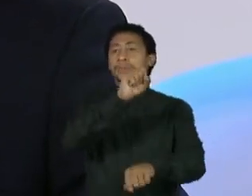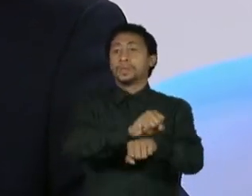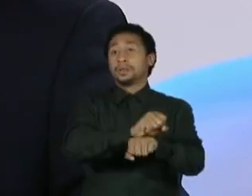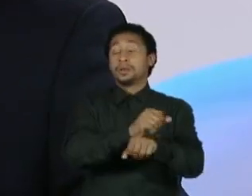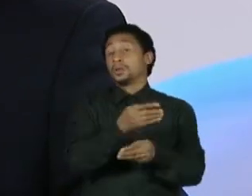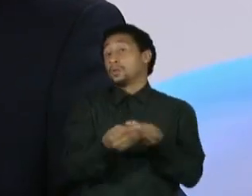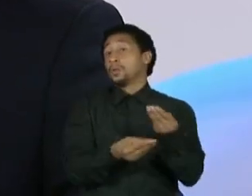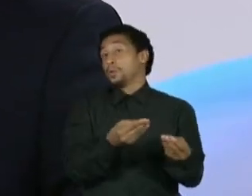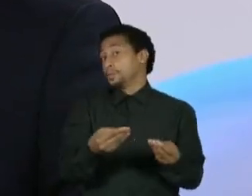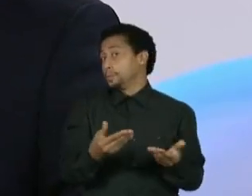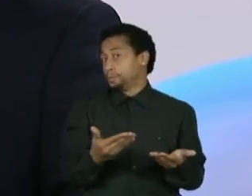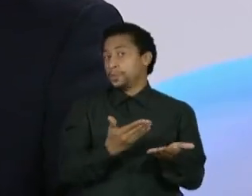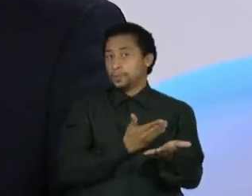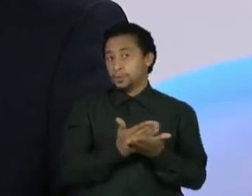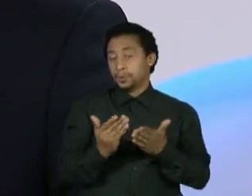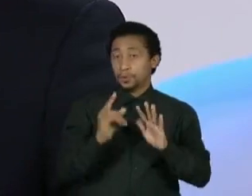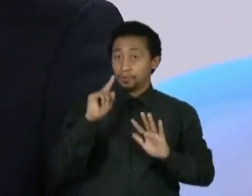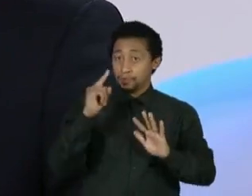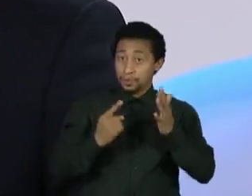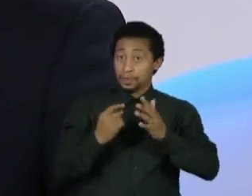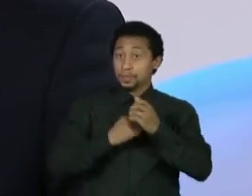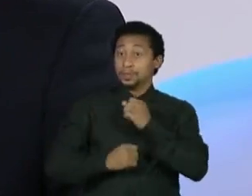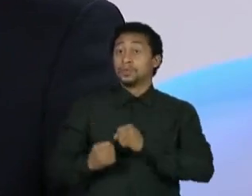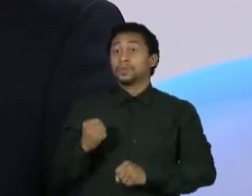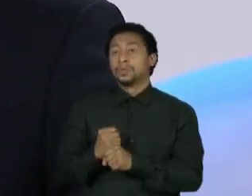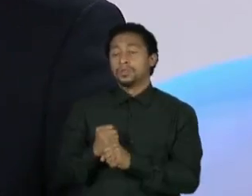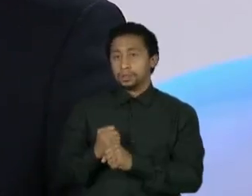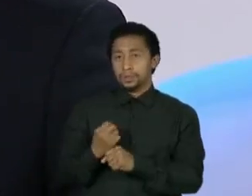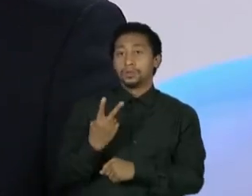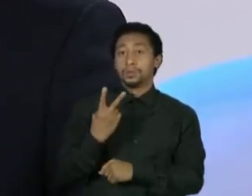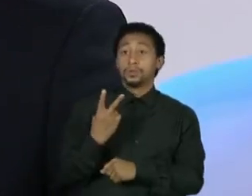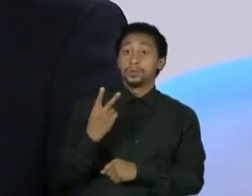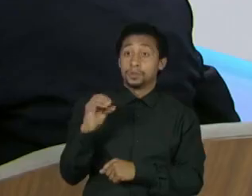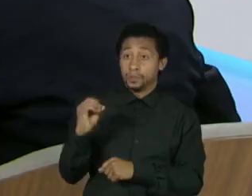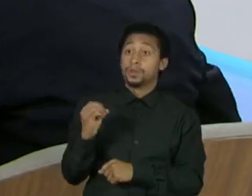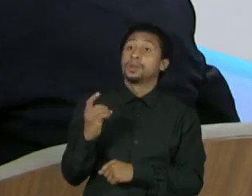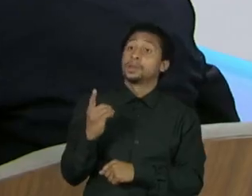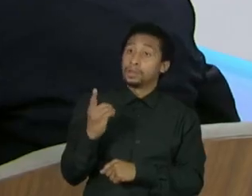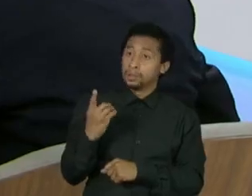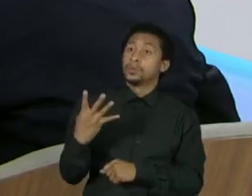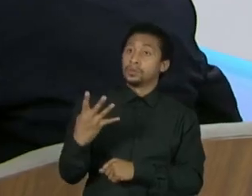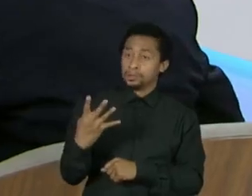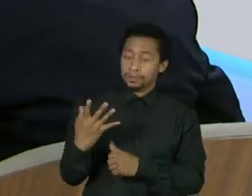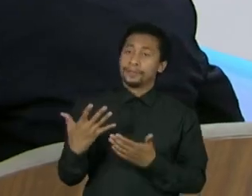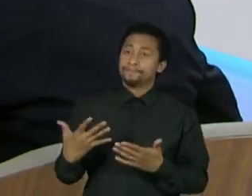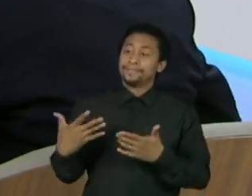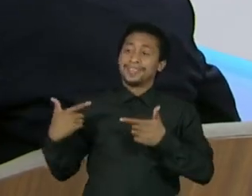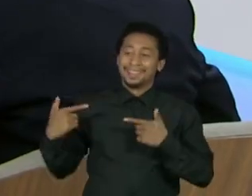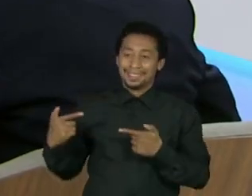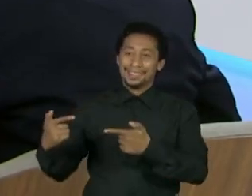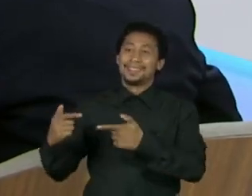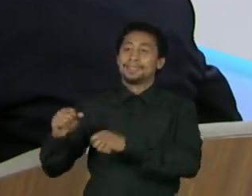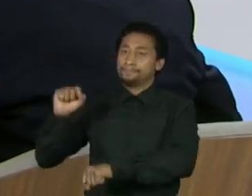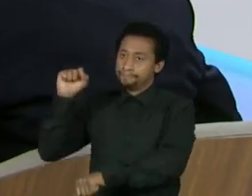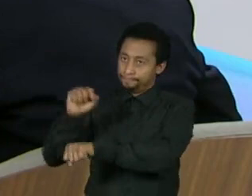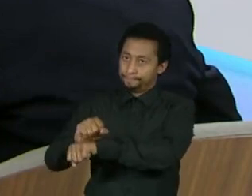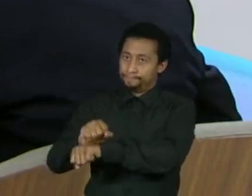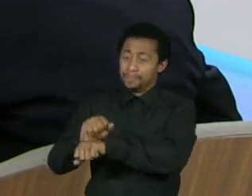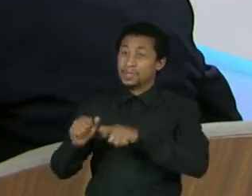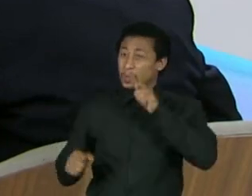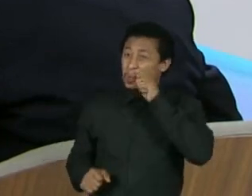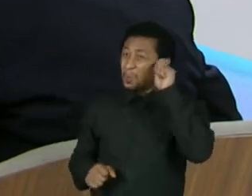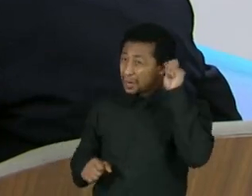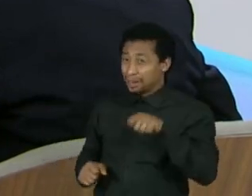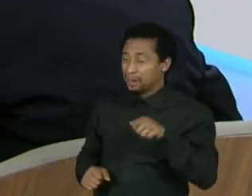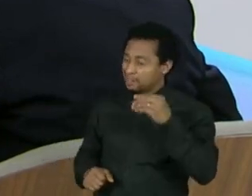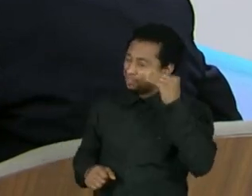2014. A guerra vai parar. Se a Ucrânia parar de resistir, não haverá